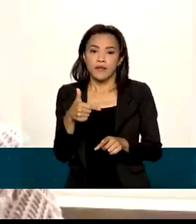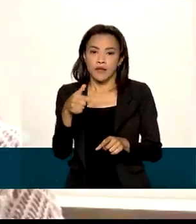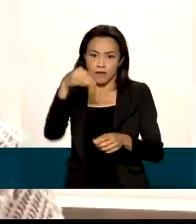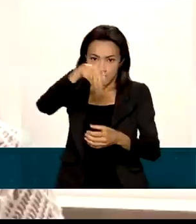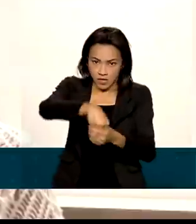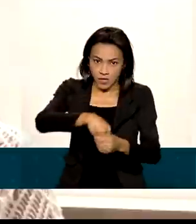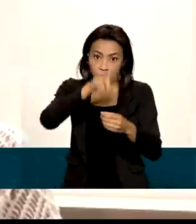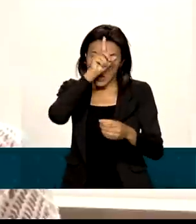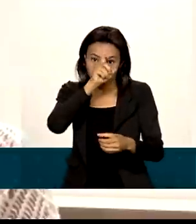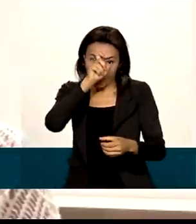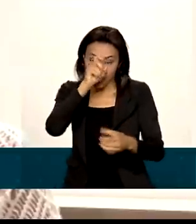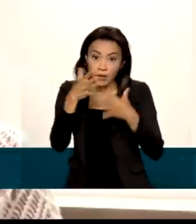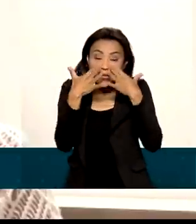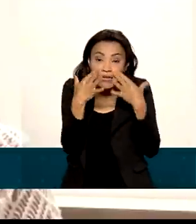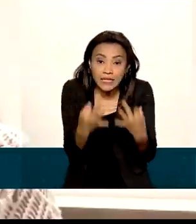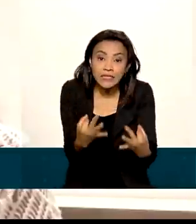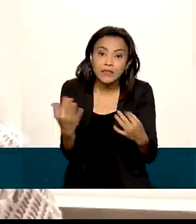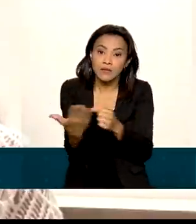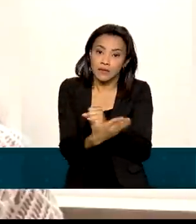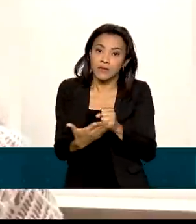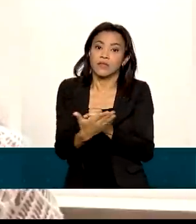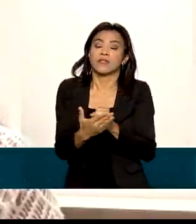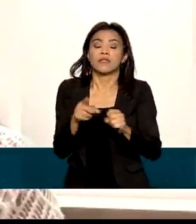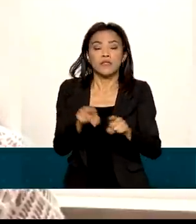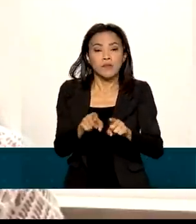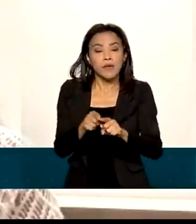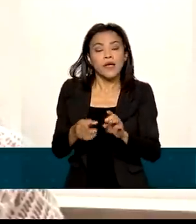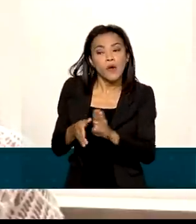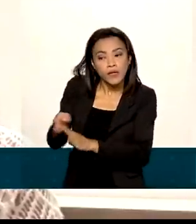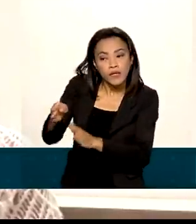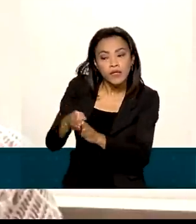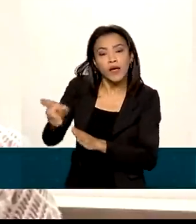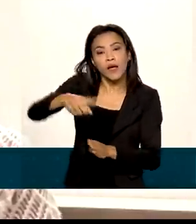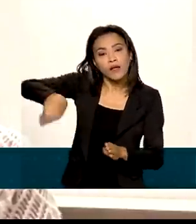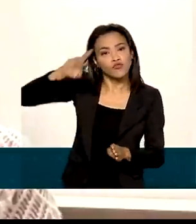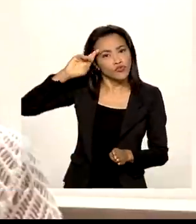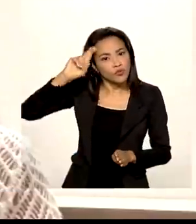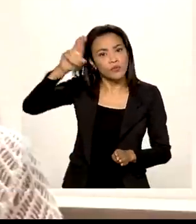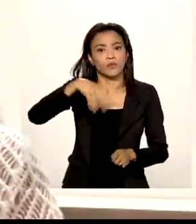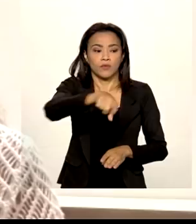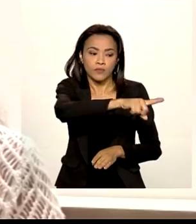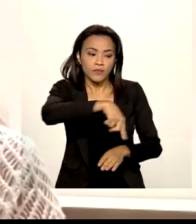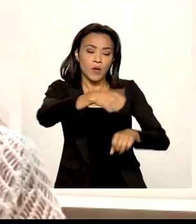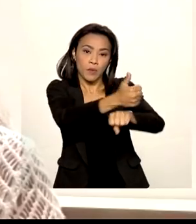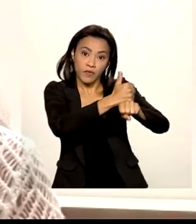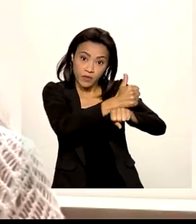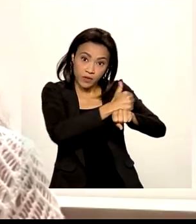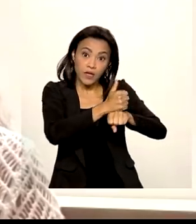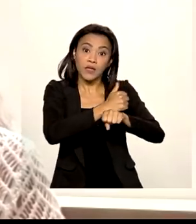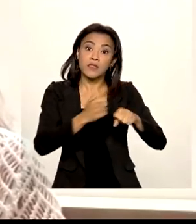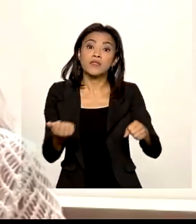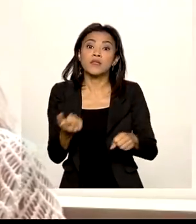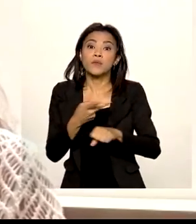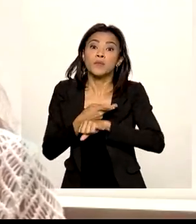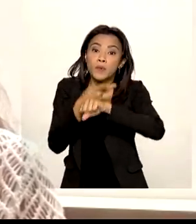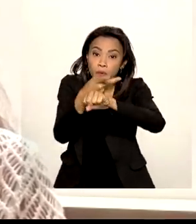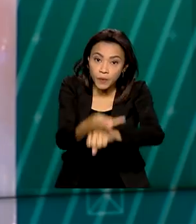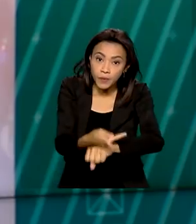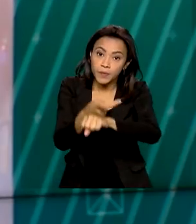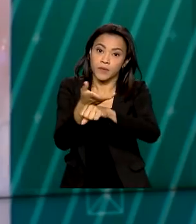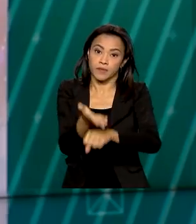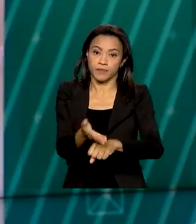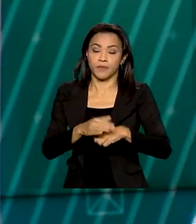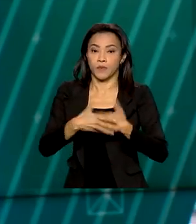e é direcionada para profissionais, gestores e indivíduos que buscam cuidados no sistema único de saúde.